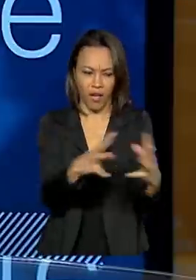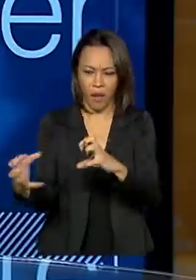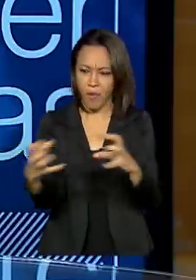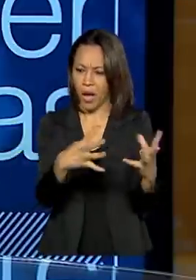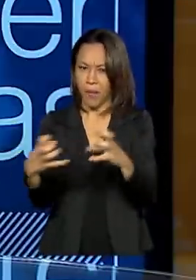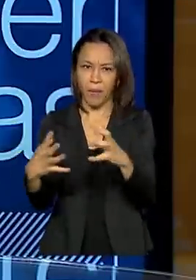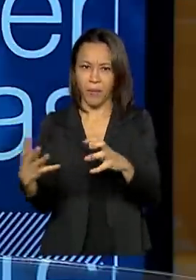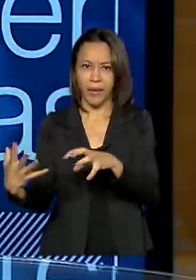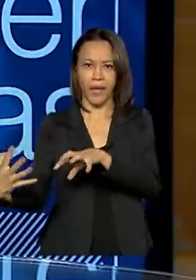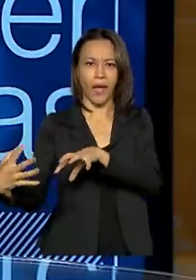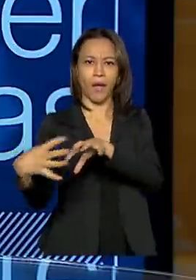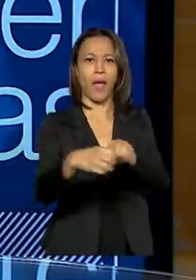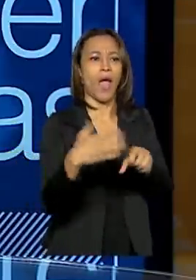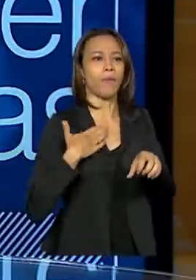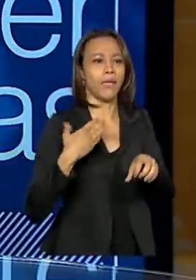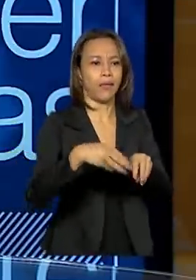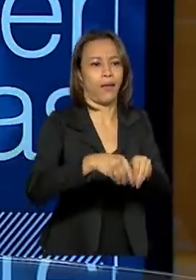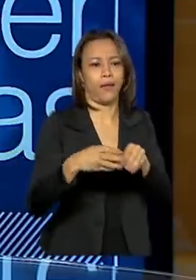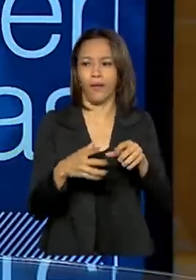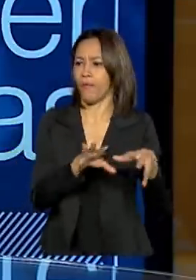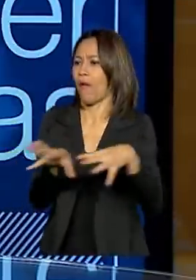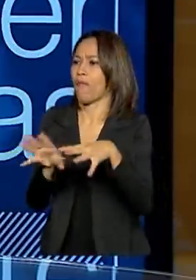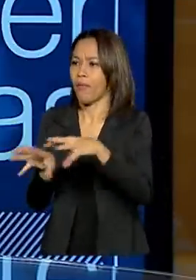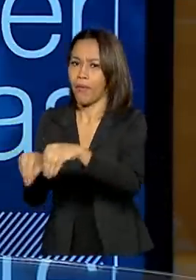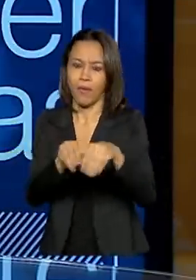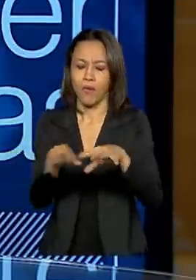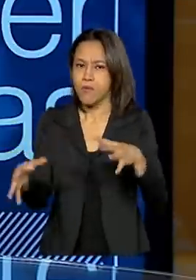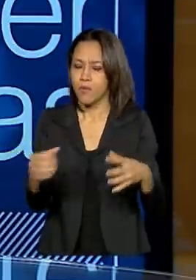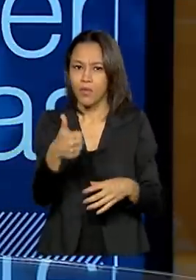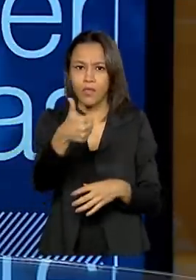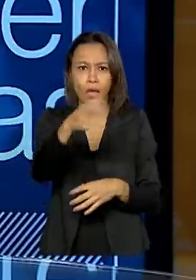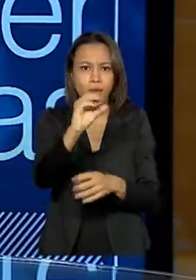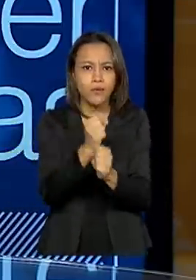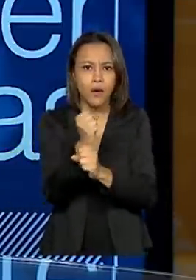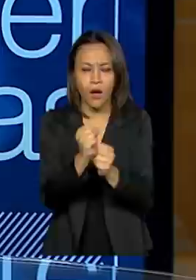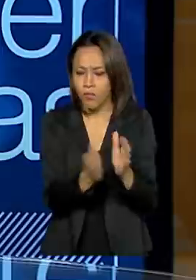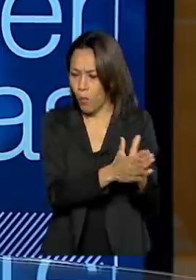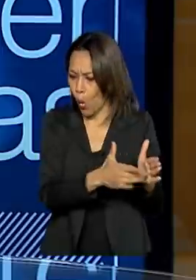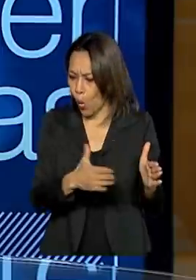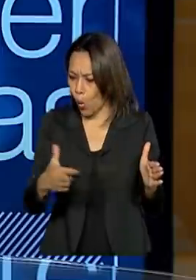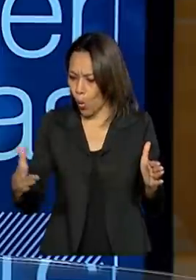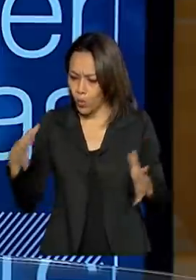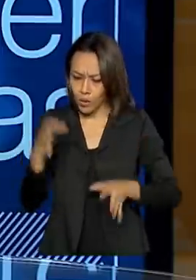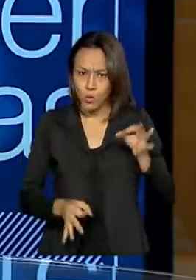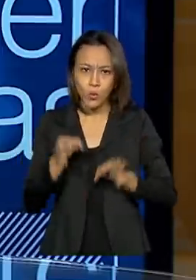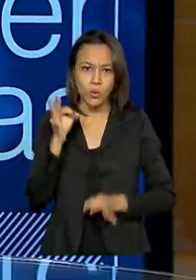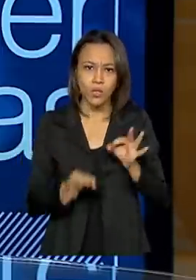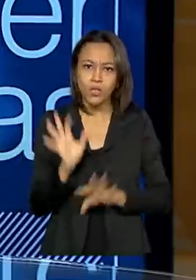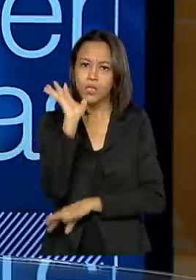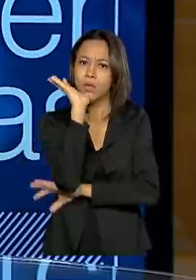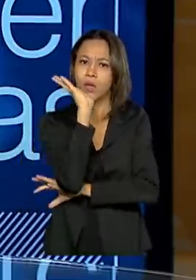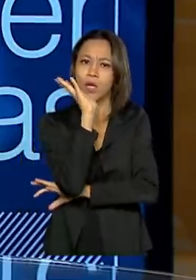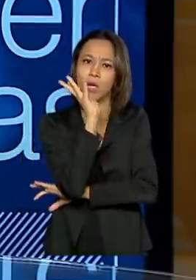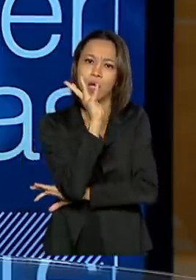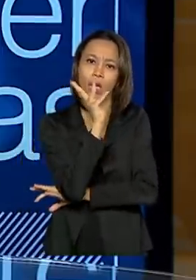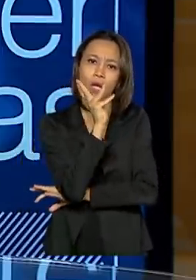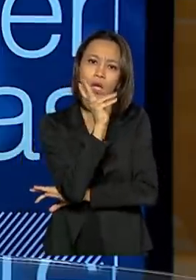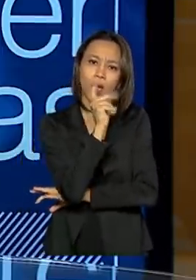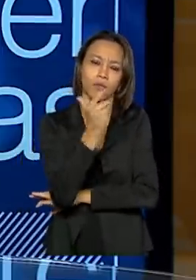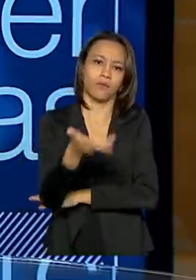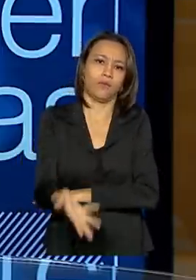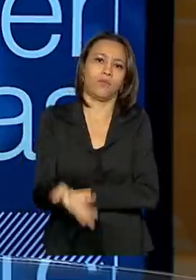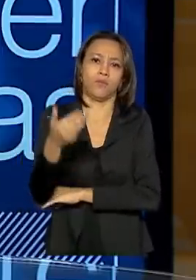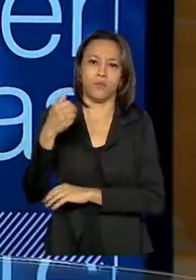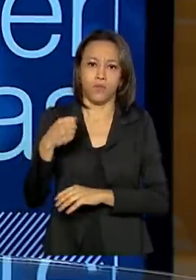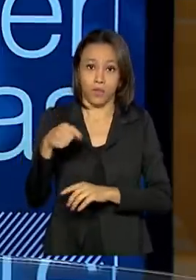que poderia demorar 10 anos e mais. 10 anos aí, você tem uma decisão judicial muitas vezes em que o processo teria que retornar para trás.